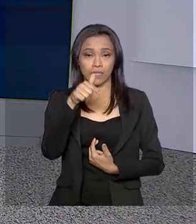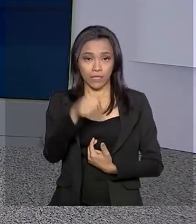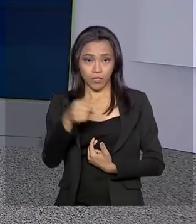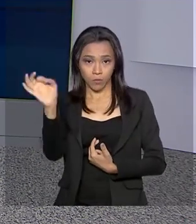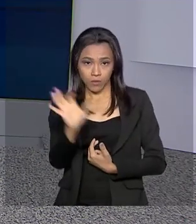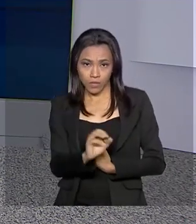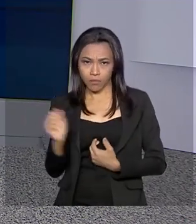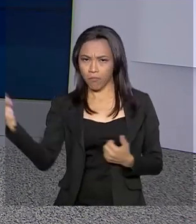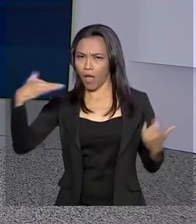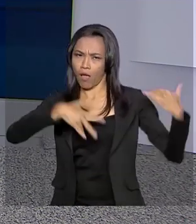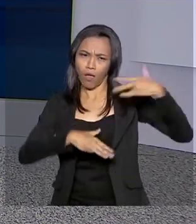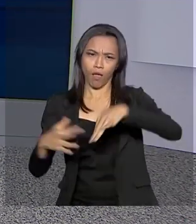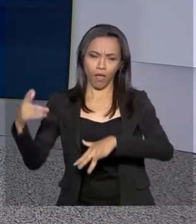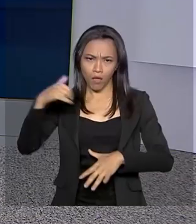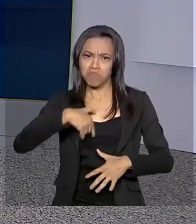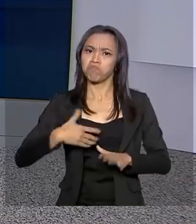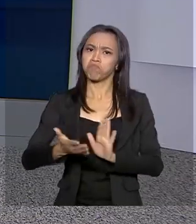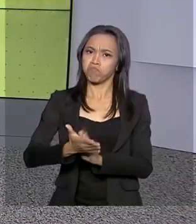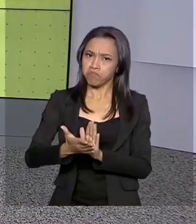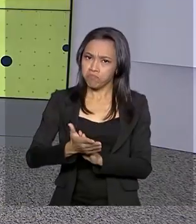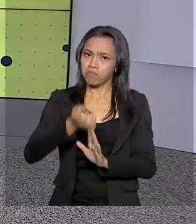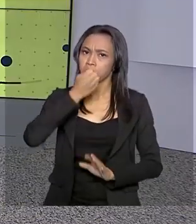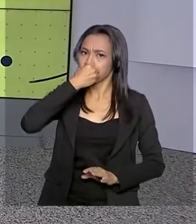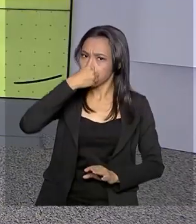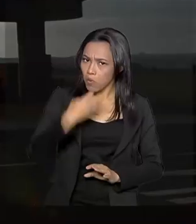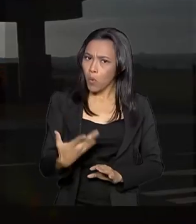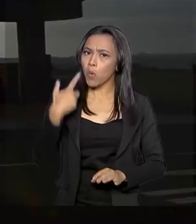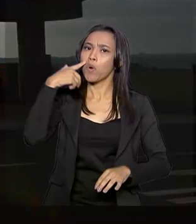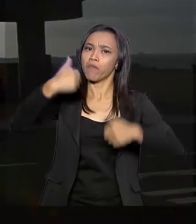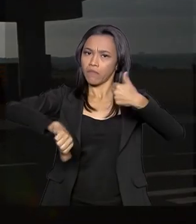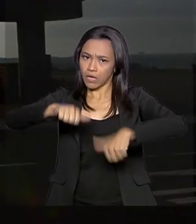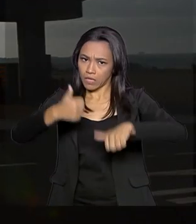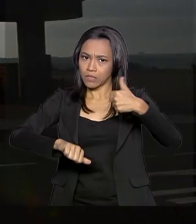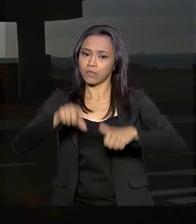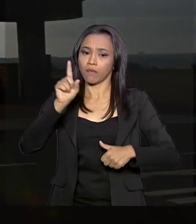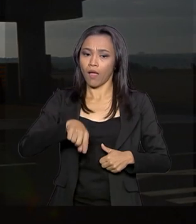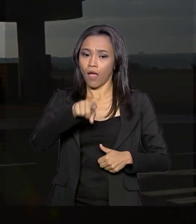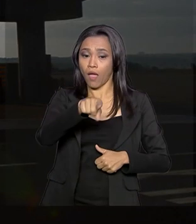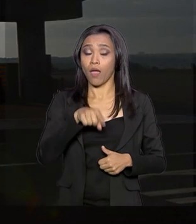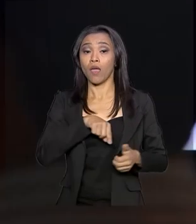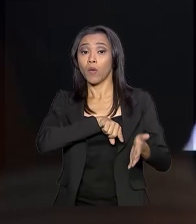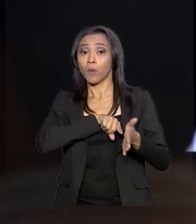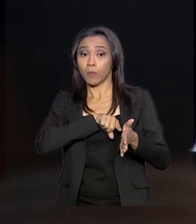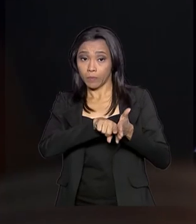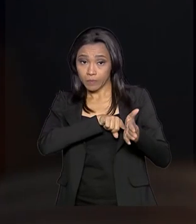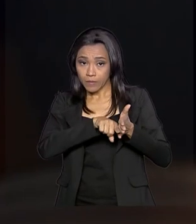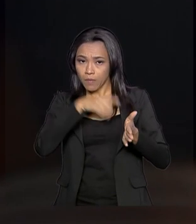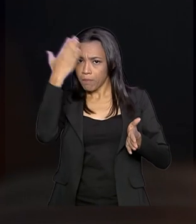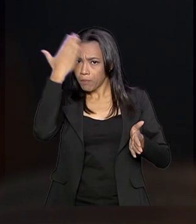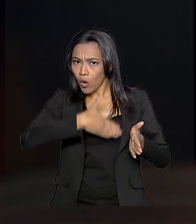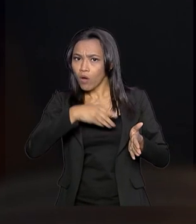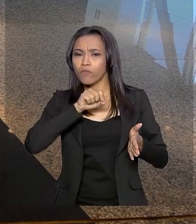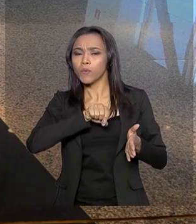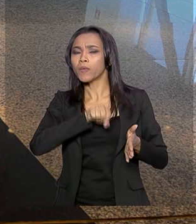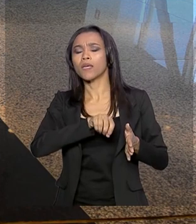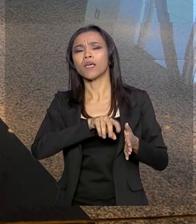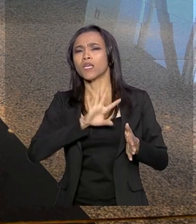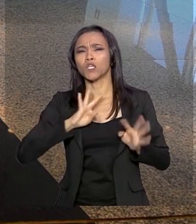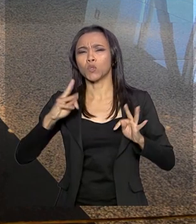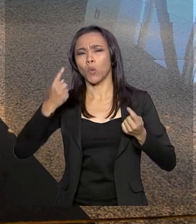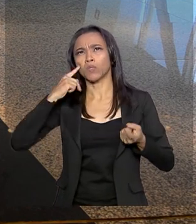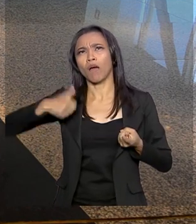passageiros, receberam aprovação dos usuários. O levantamento do Ministério da Infraestrutura, mostra que todos os terminais